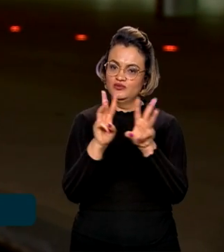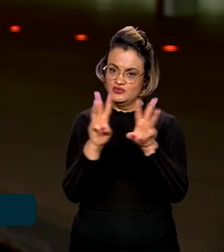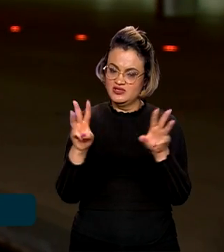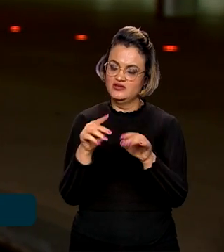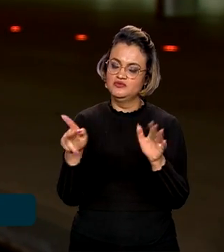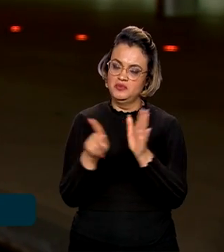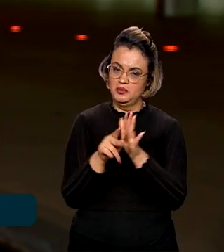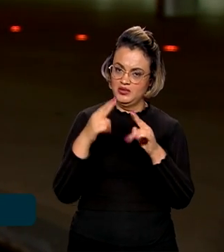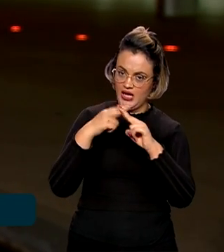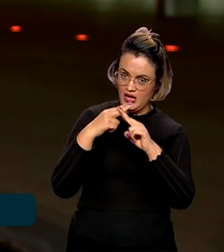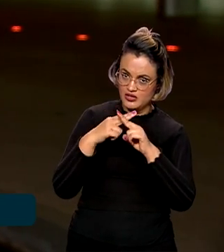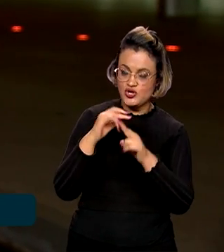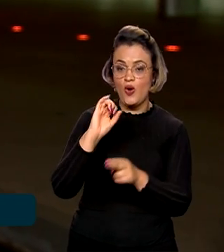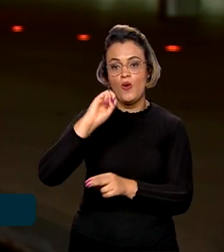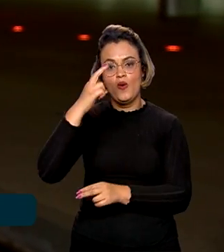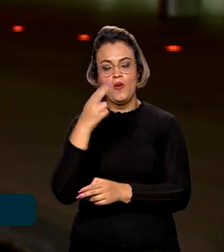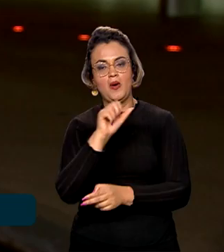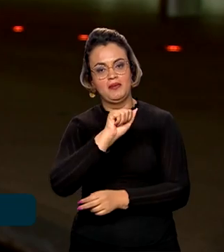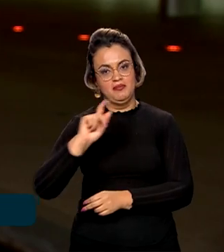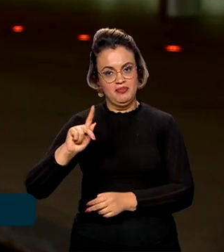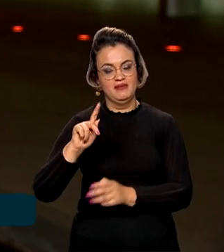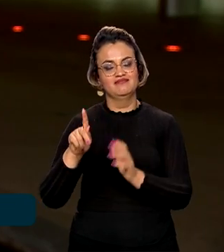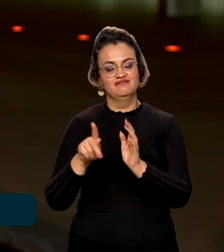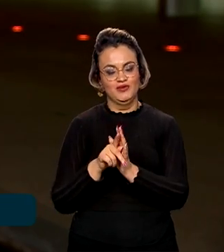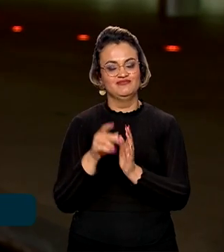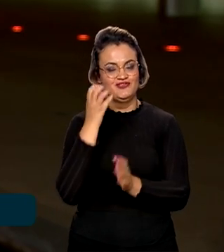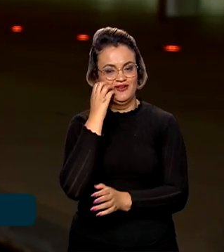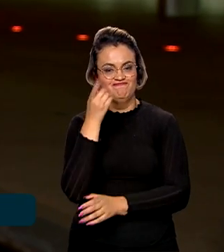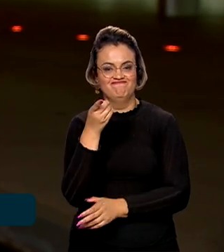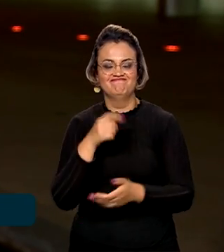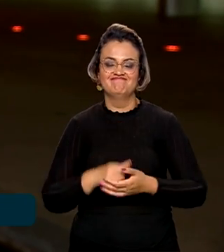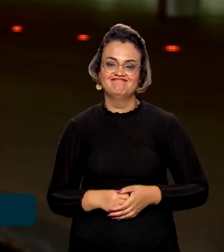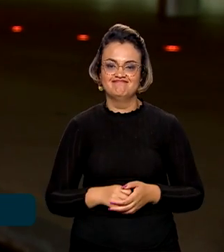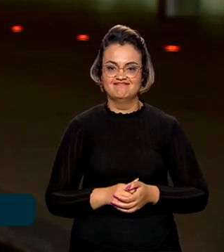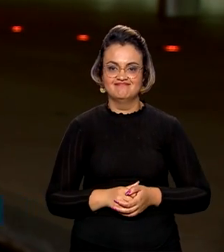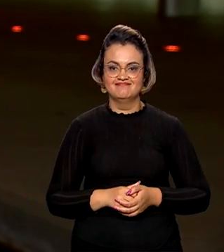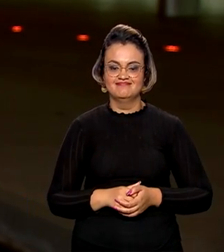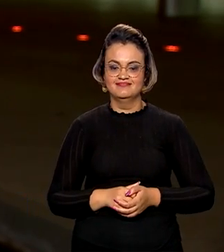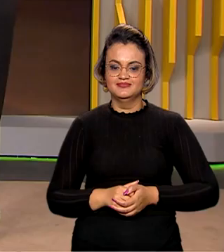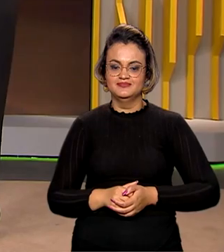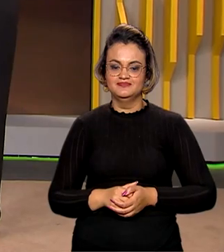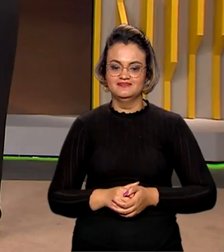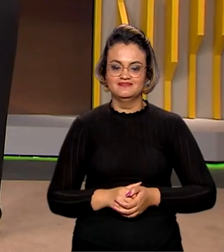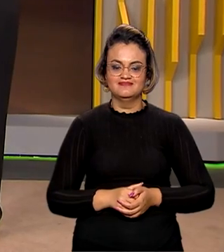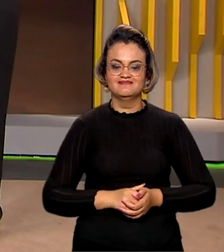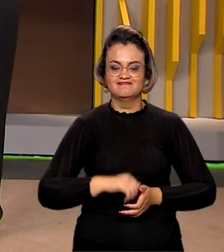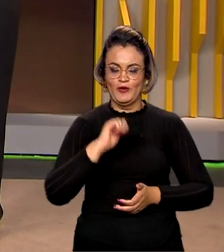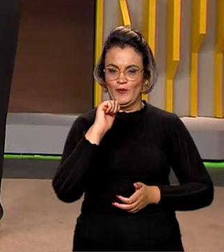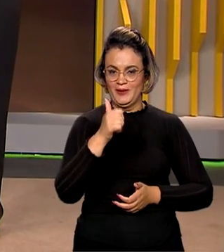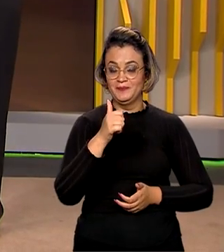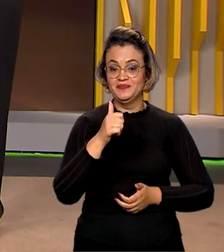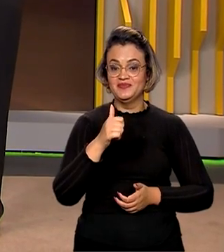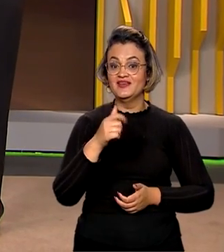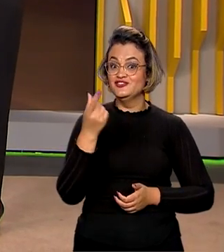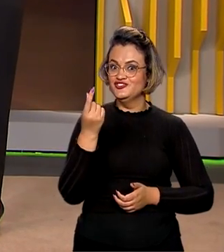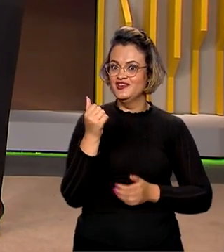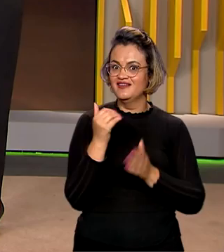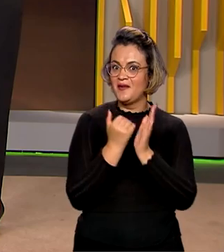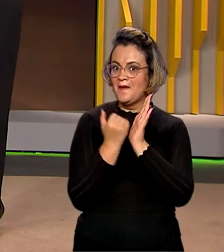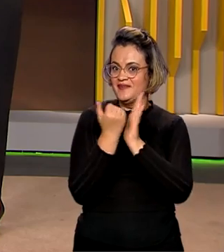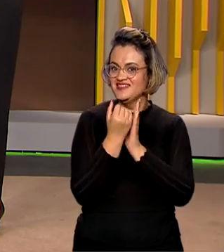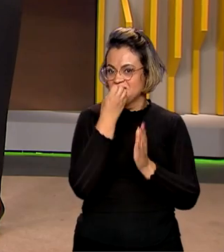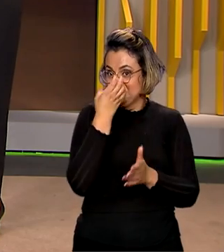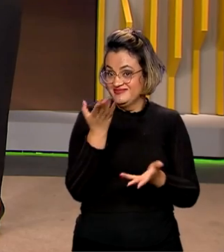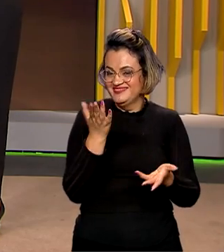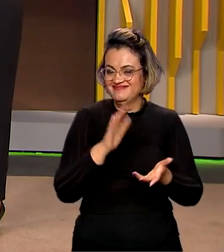Econômica Federal ou pelo aplicativo do celular. Roberto e Ana. Tá certo, Pablo. Um dinheirinho a mais nessa conta aí é sempre